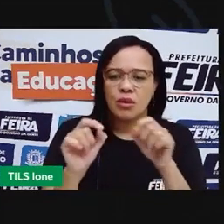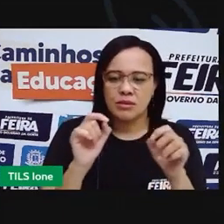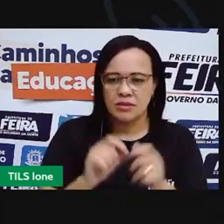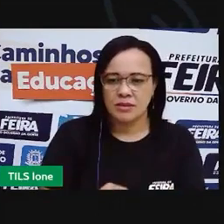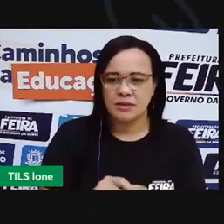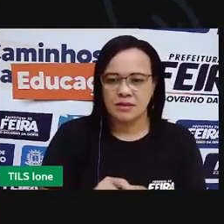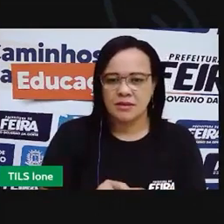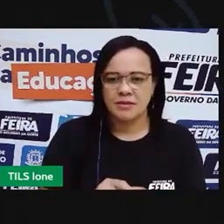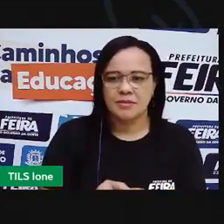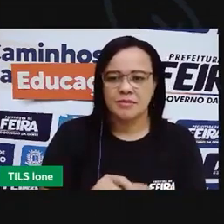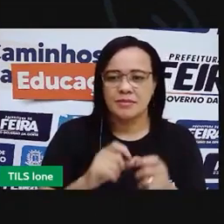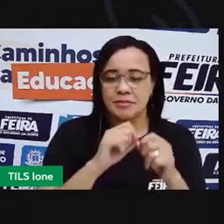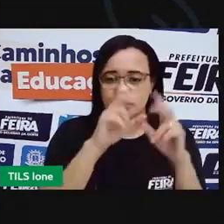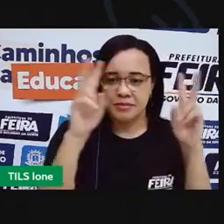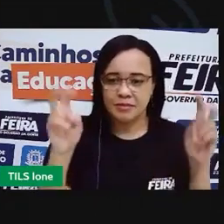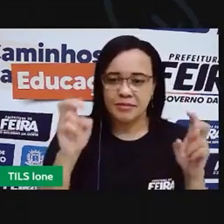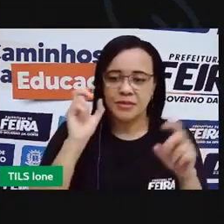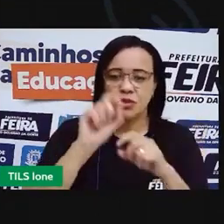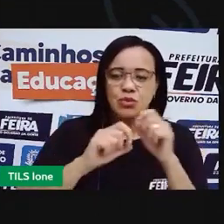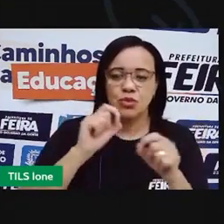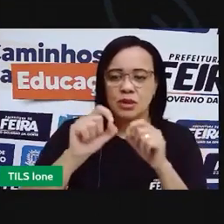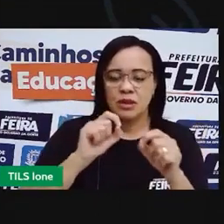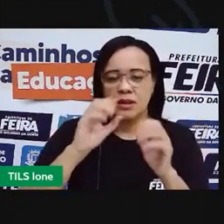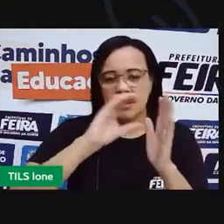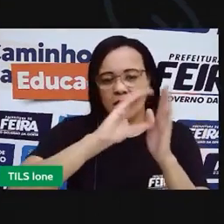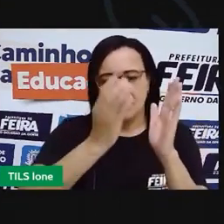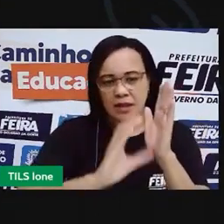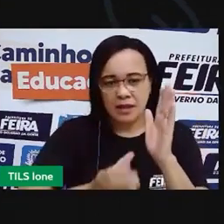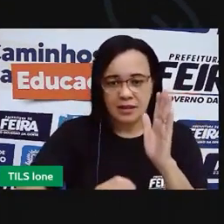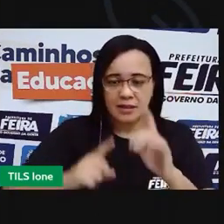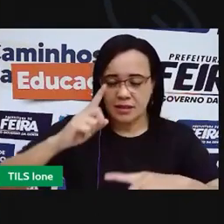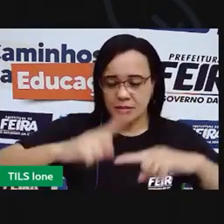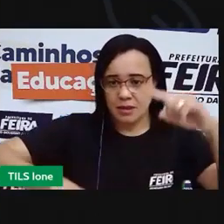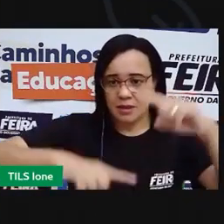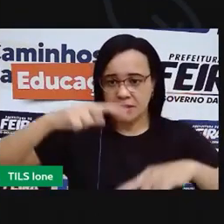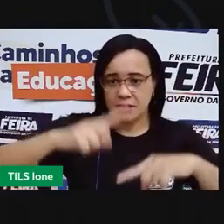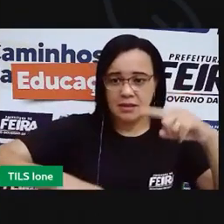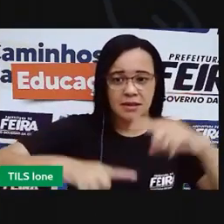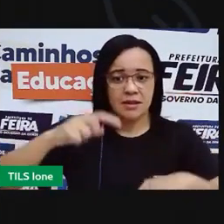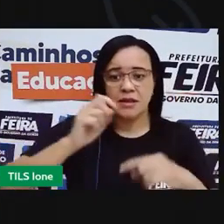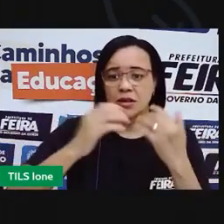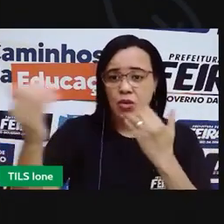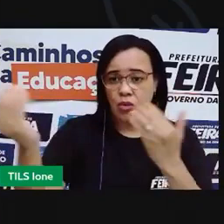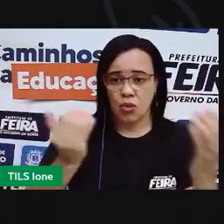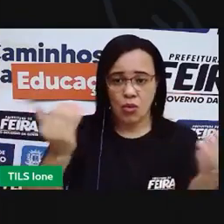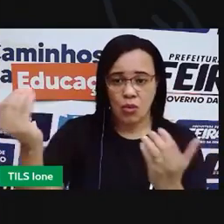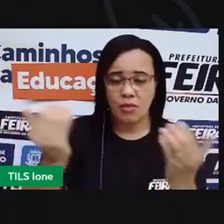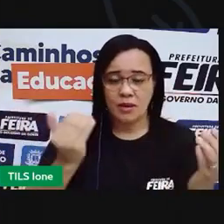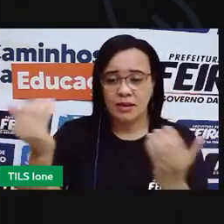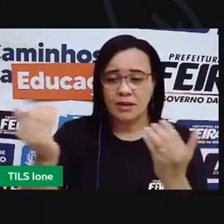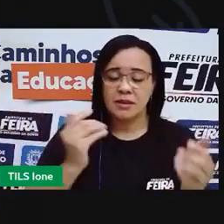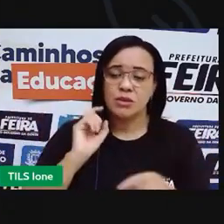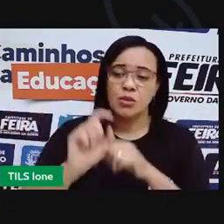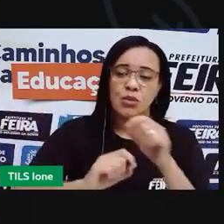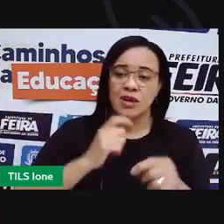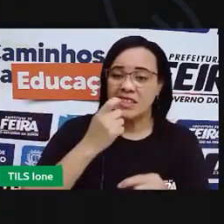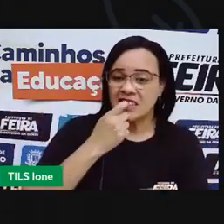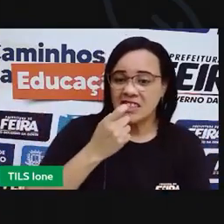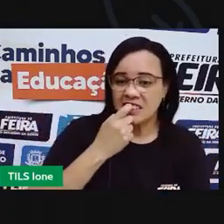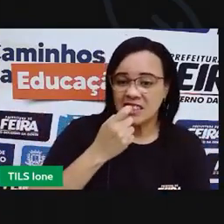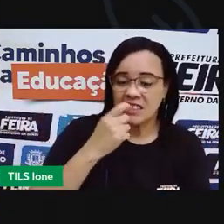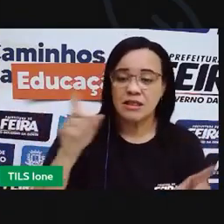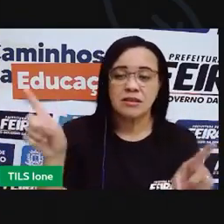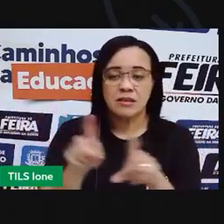sala de na sala os caracteres de diferentes materiais comparando principalmente o plástico